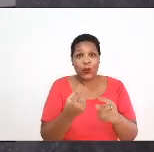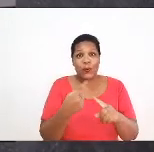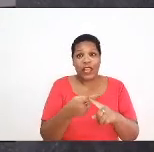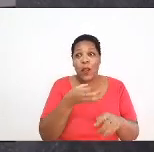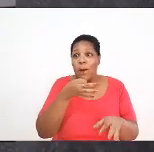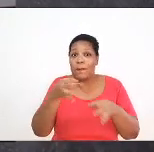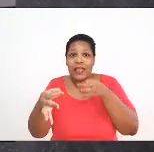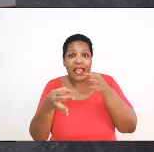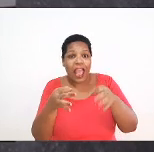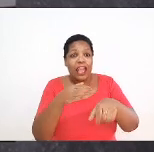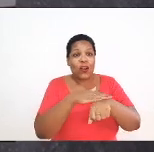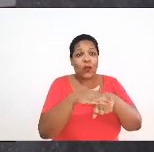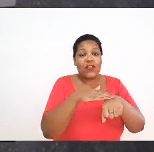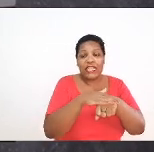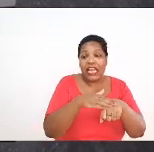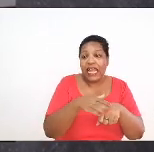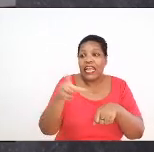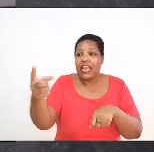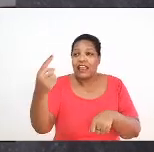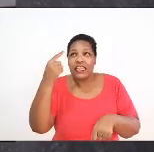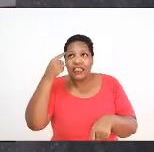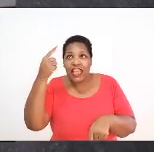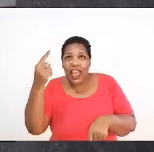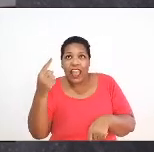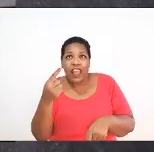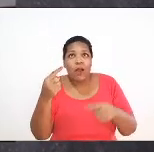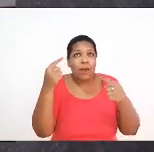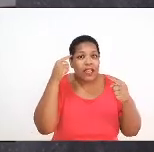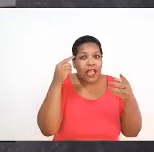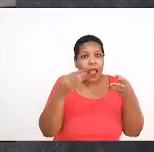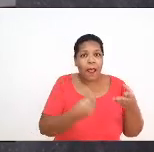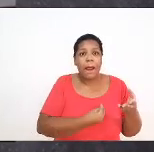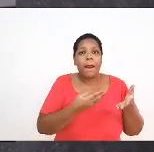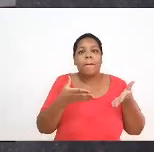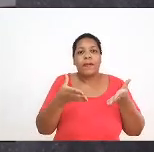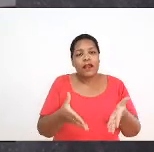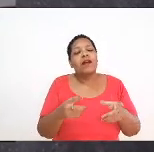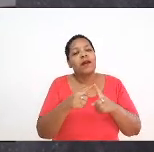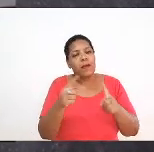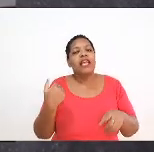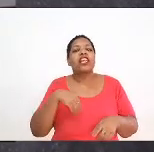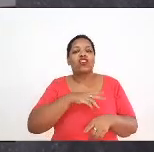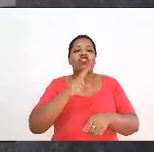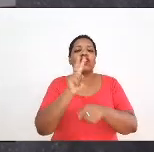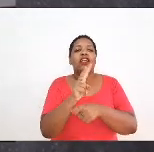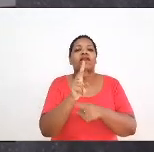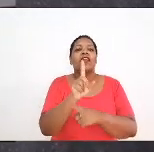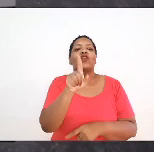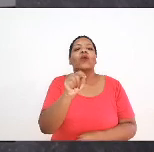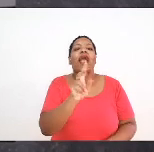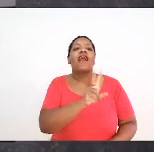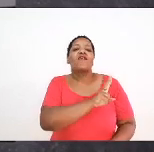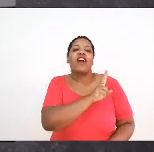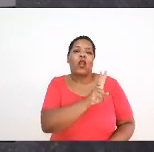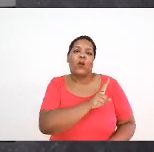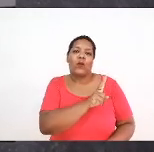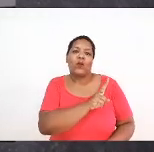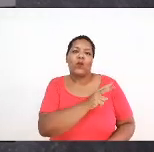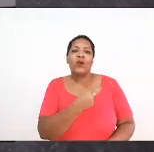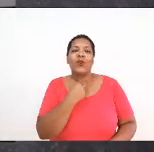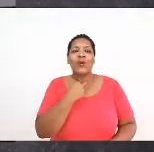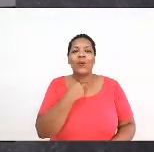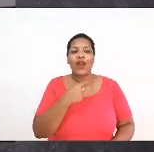faz com o processo participativo, mas a gente defende esse processo como um valor. A gente não pode falar sobre